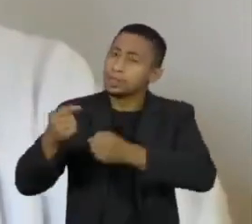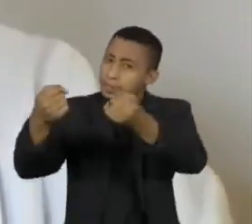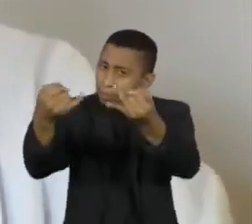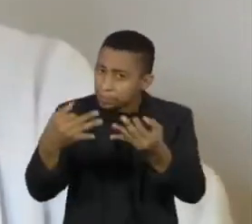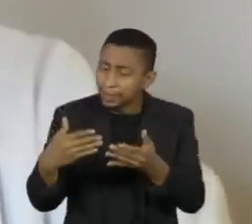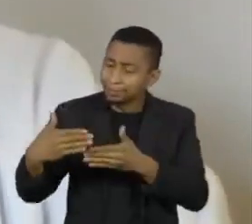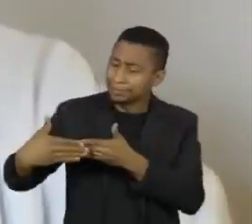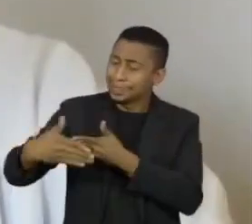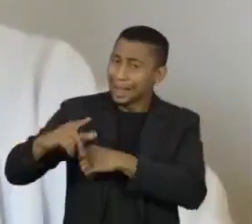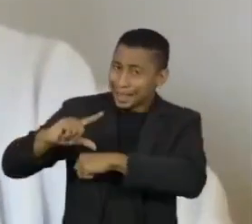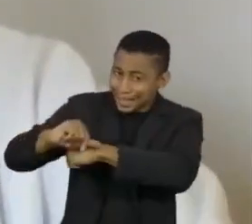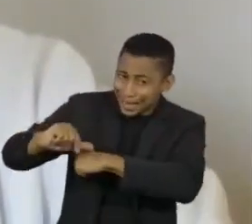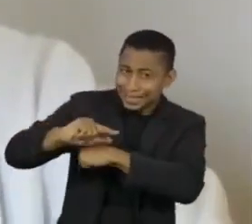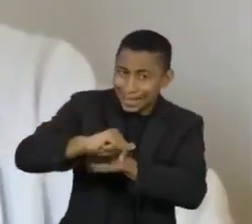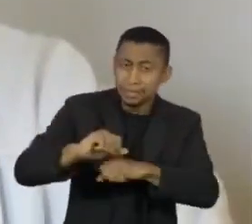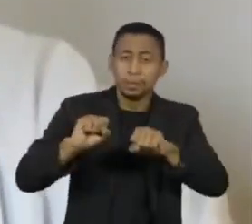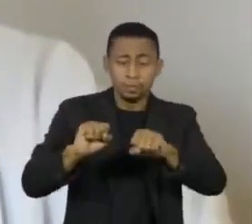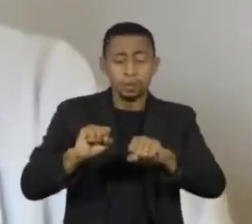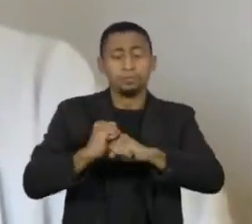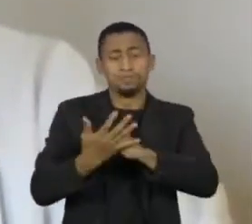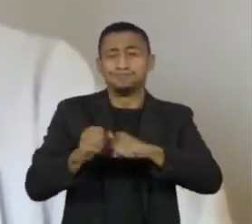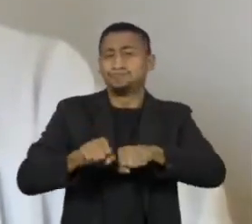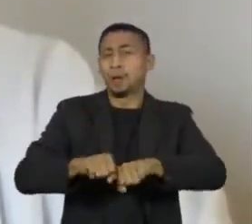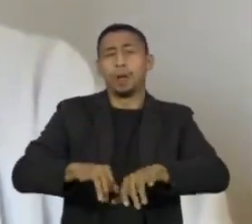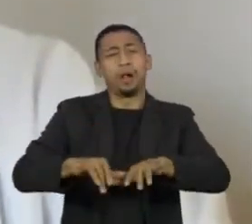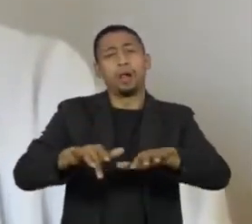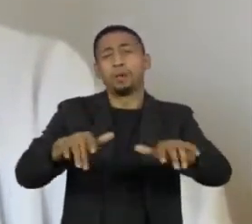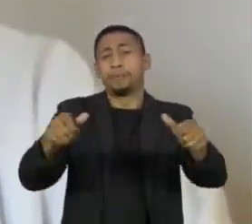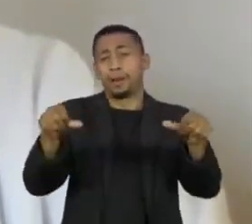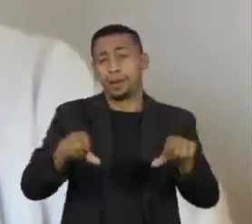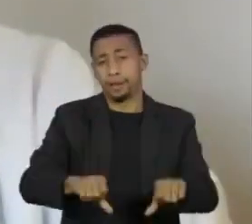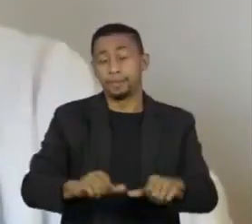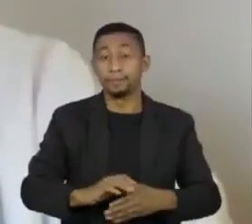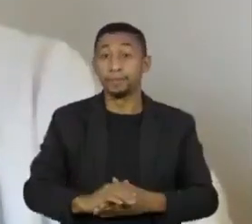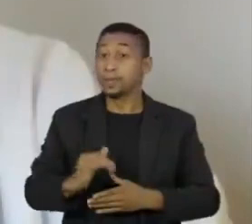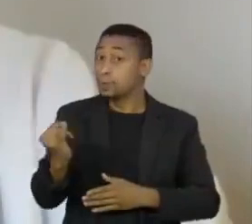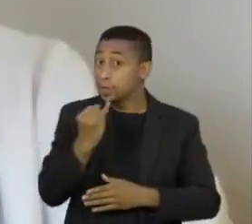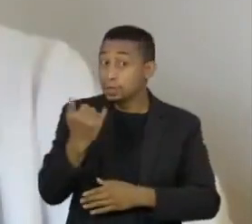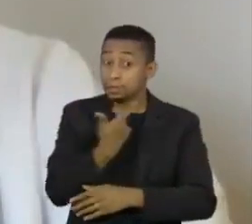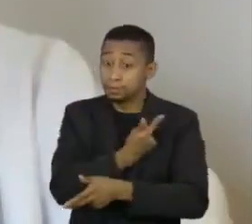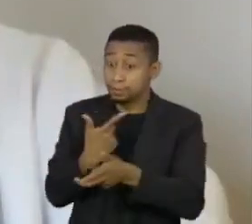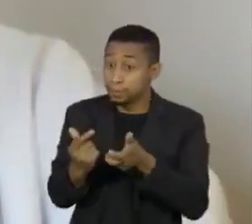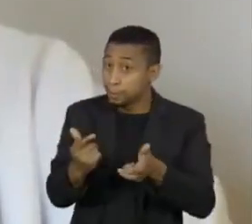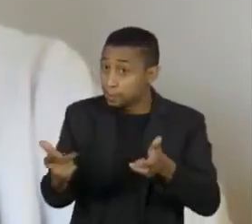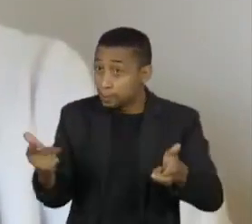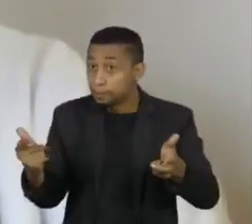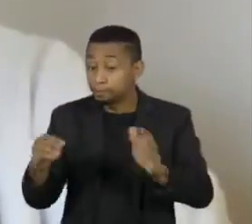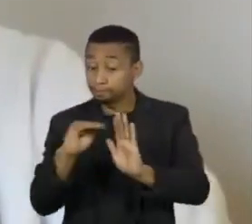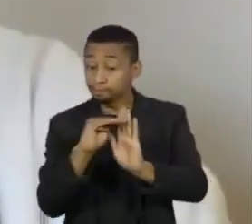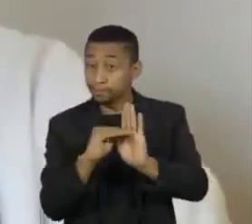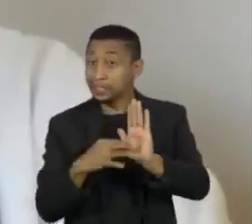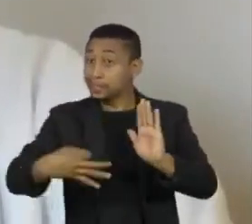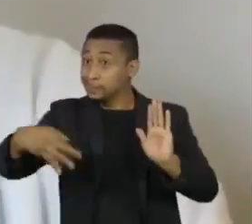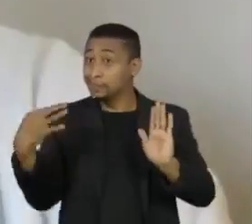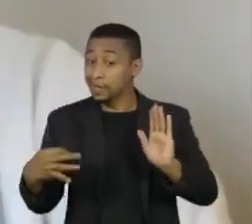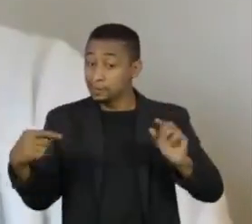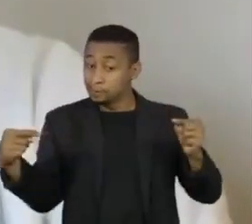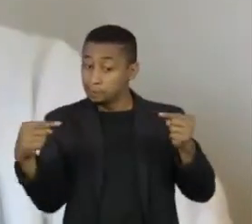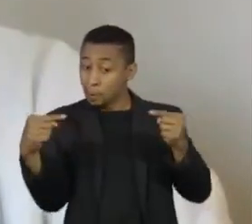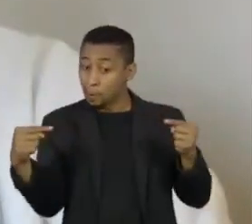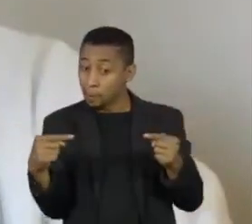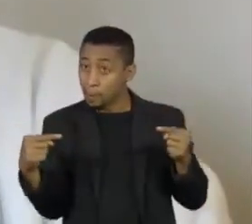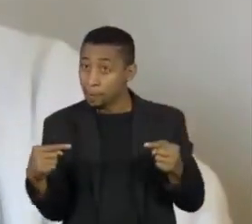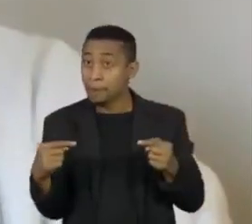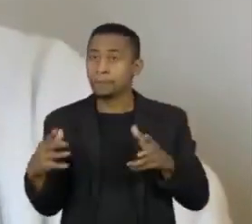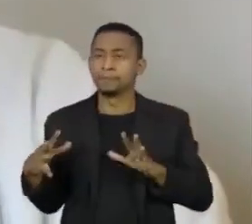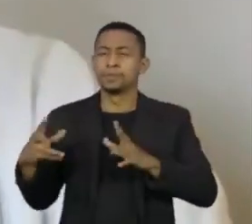ainda mais a situação. É importante que a velocidade, o andamento de plano de vacinação se dê de acordo com o cronograma para que